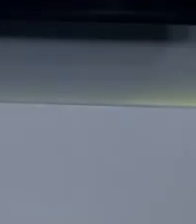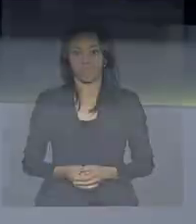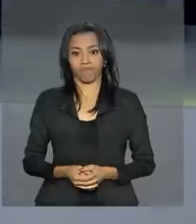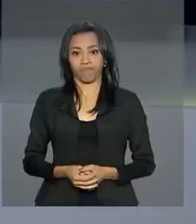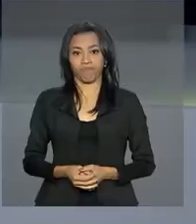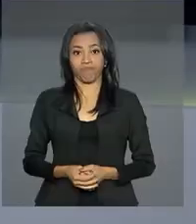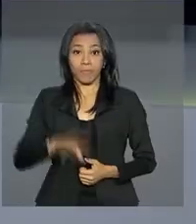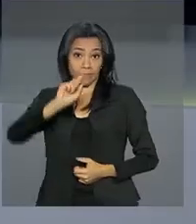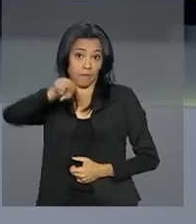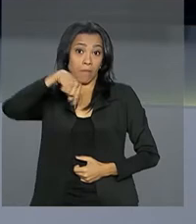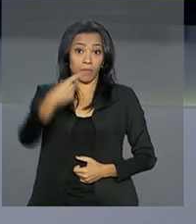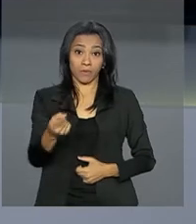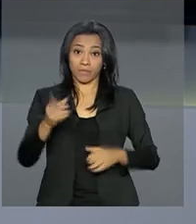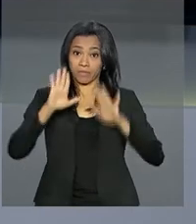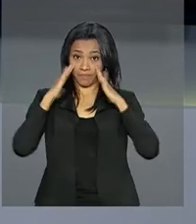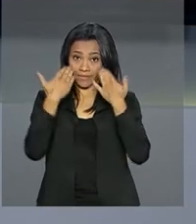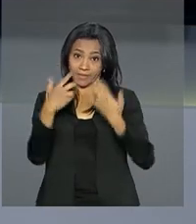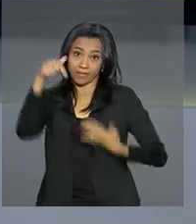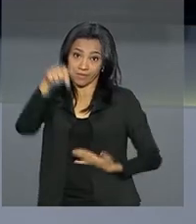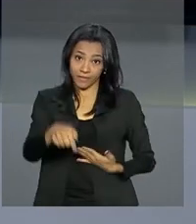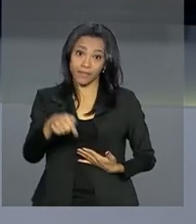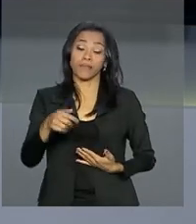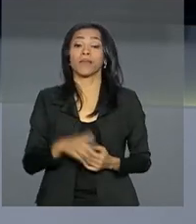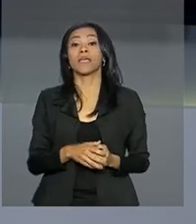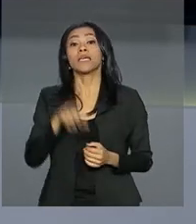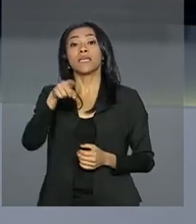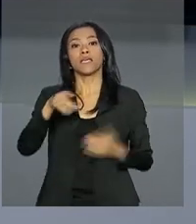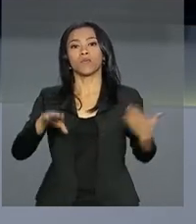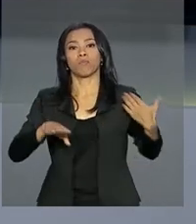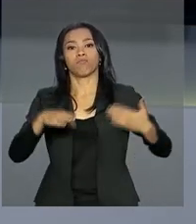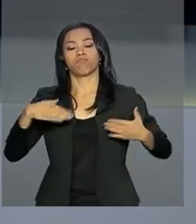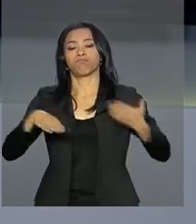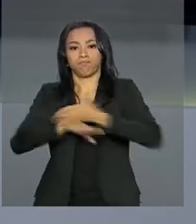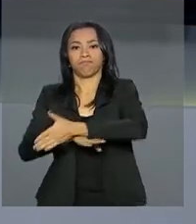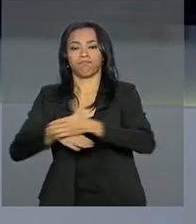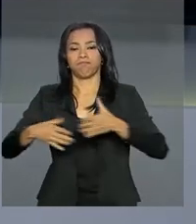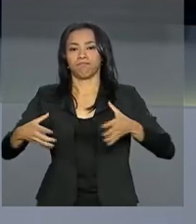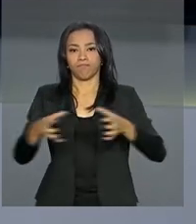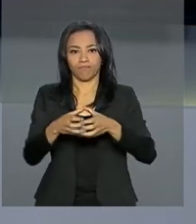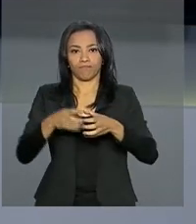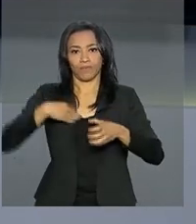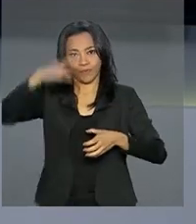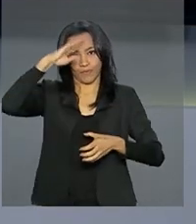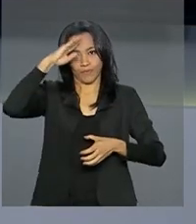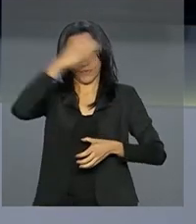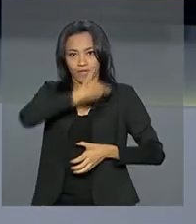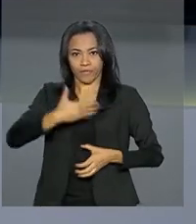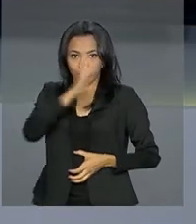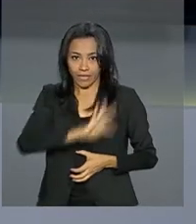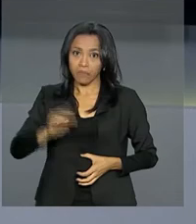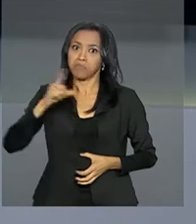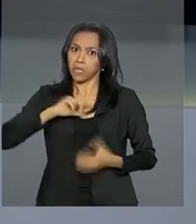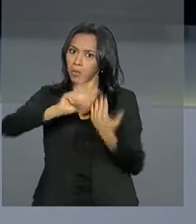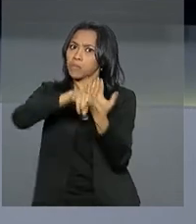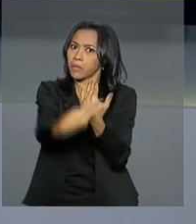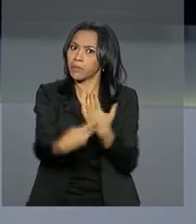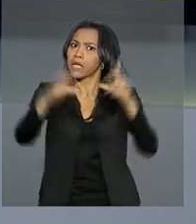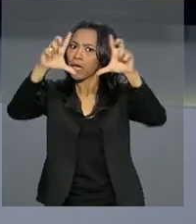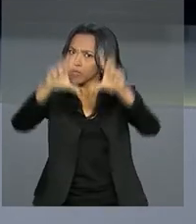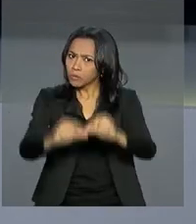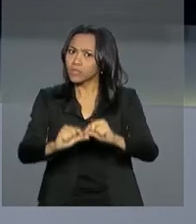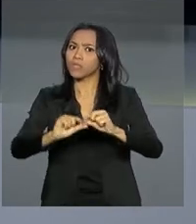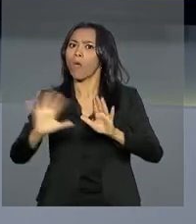Na nossa próxima reportagem, você vai ver que a Intervenção Federal já apresenta resultados, como por exemplo, a queda no número de roubo de